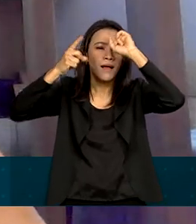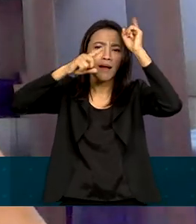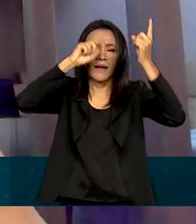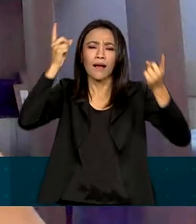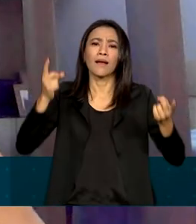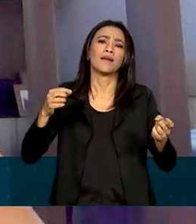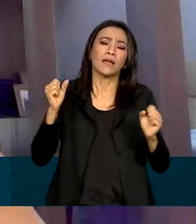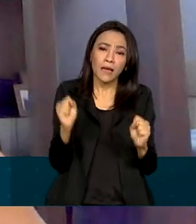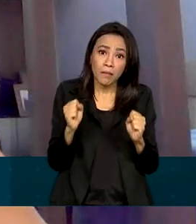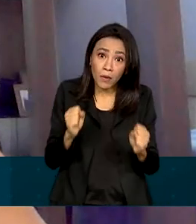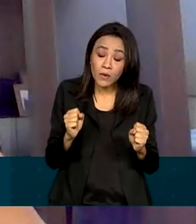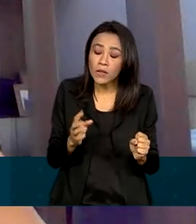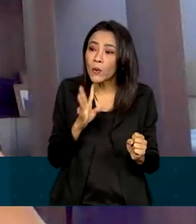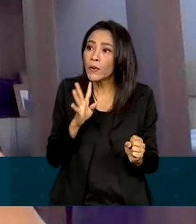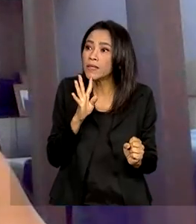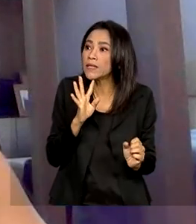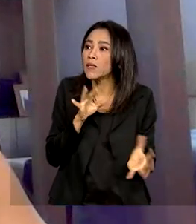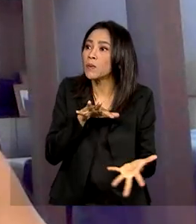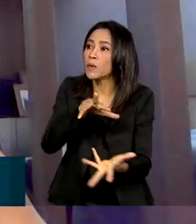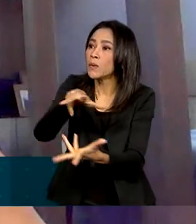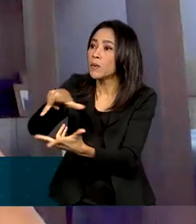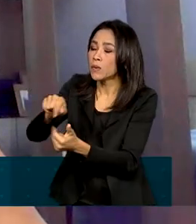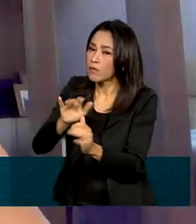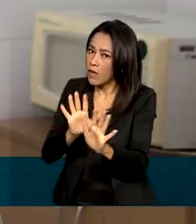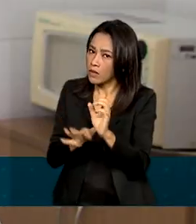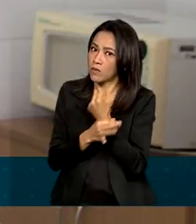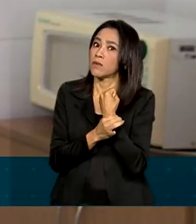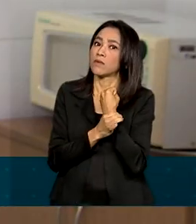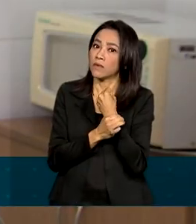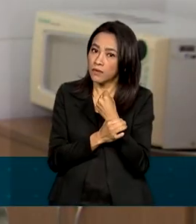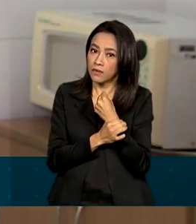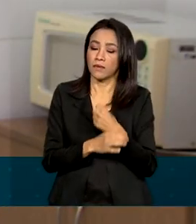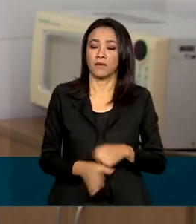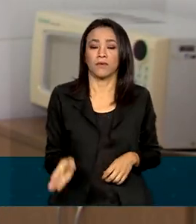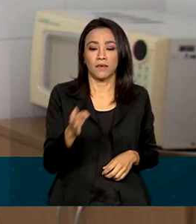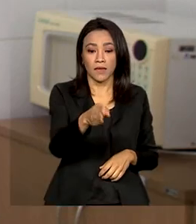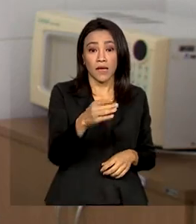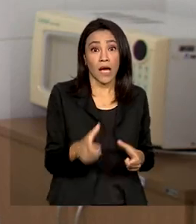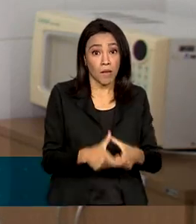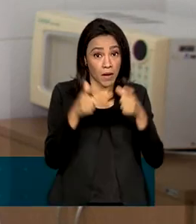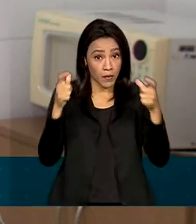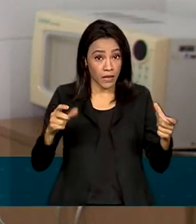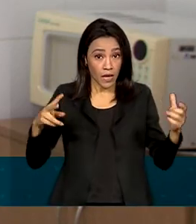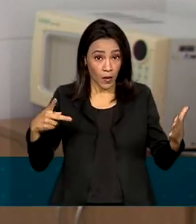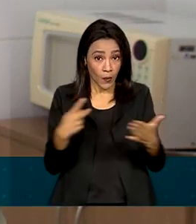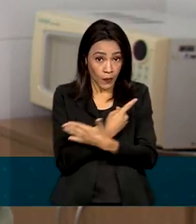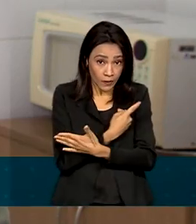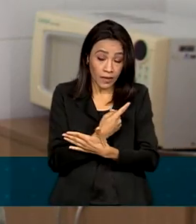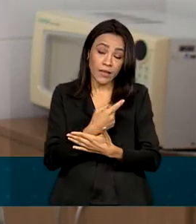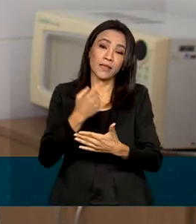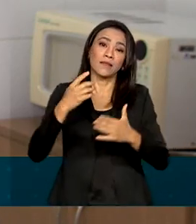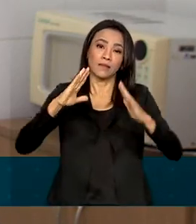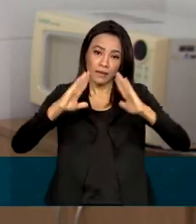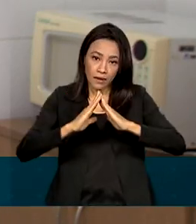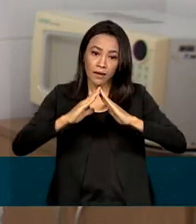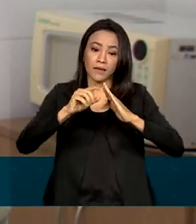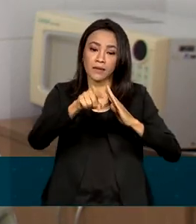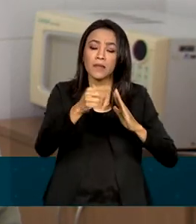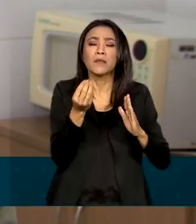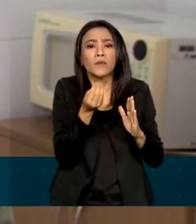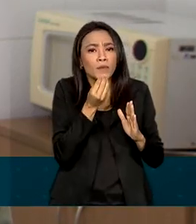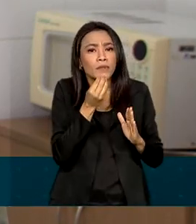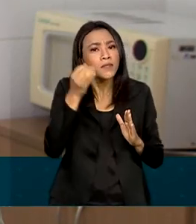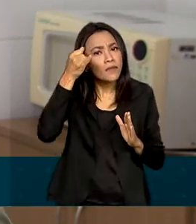ela possa explorar, conhecer o mundo, mas com segurança. Grande parte dos acidentes domésticos poderiam ser evitados com